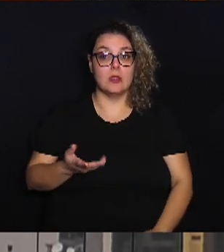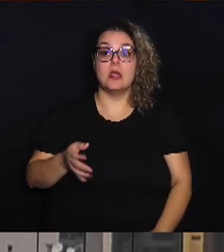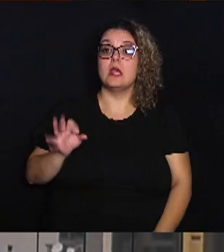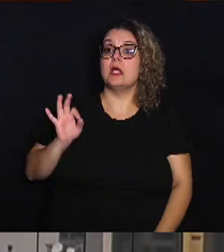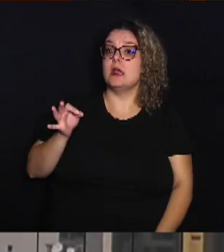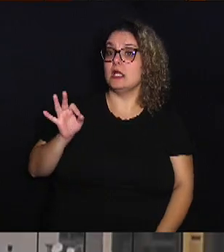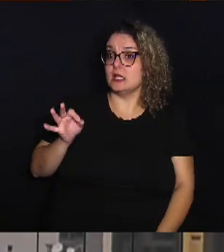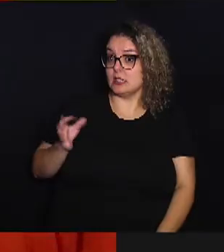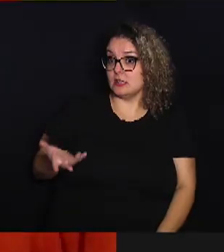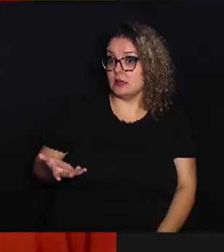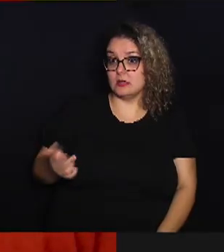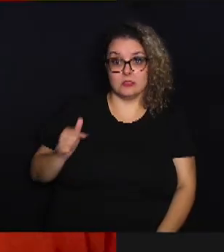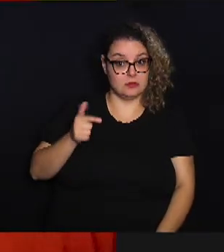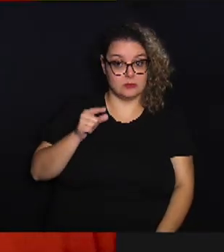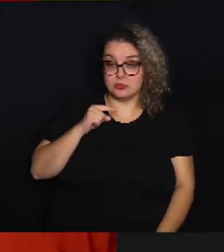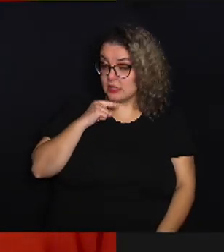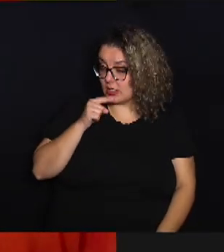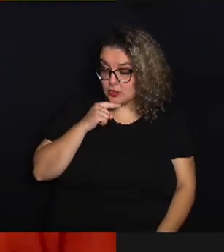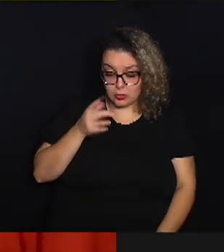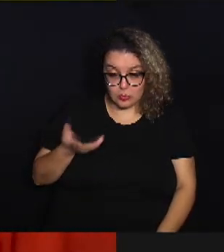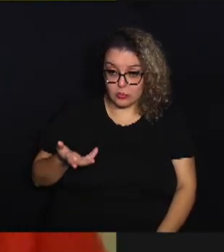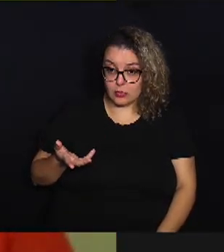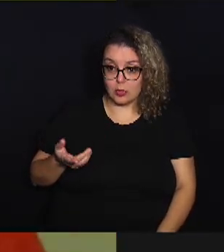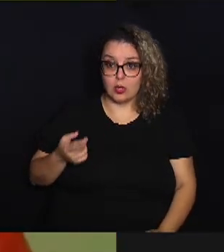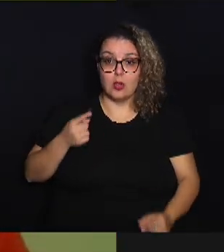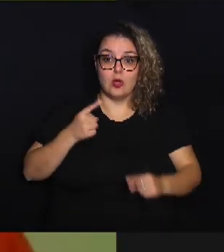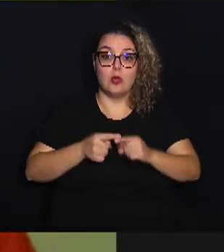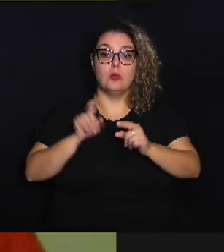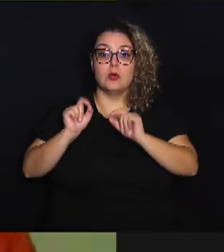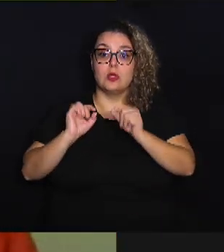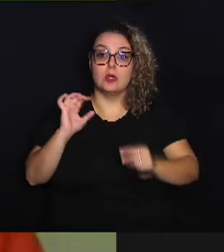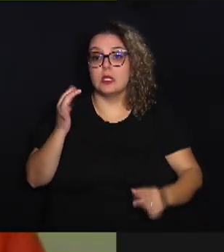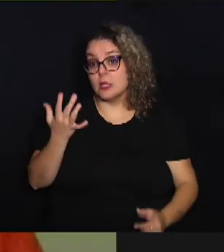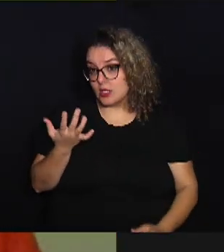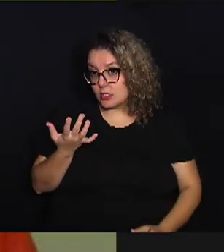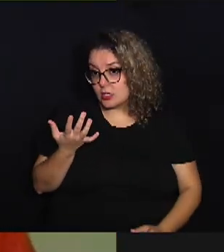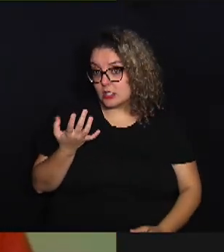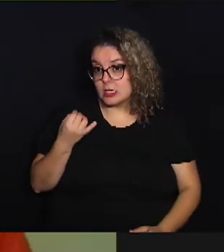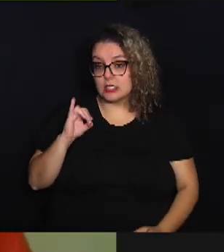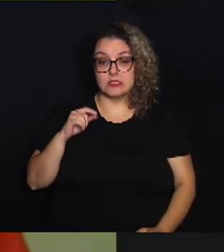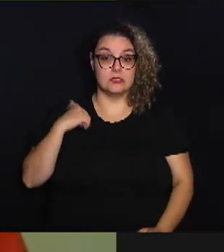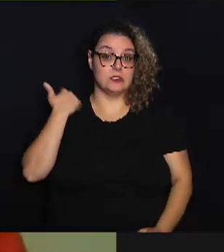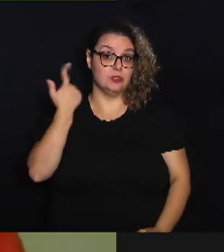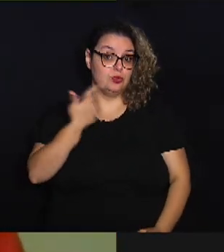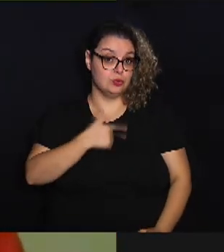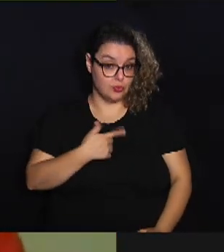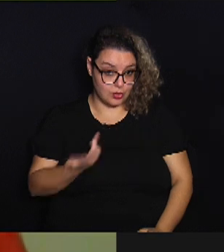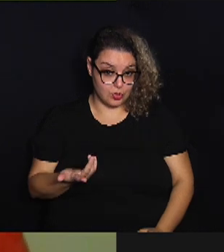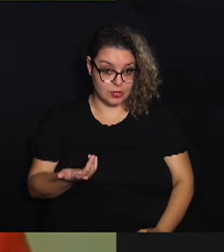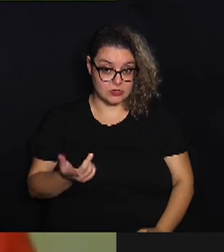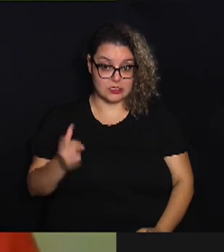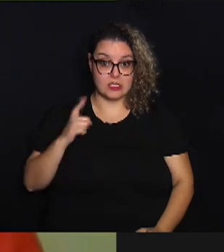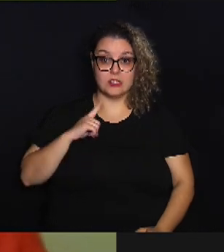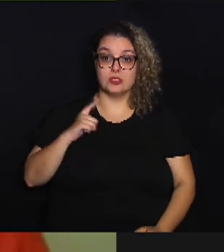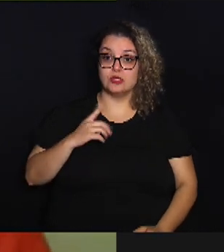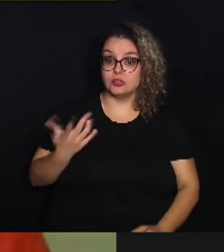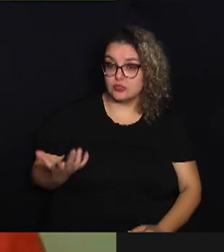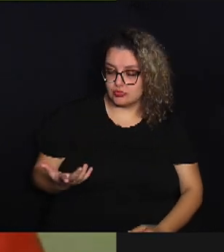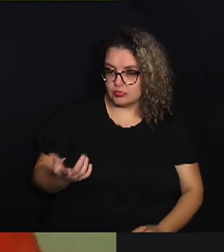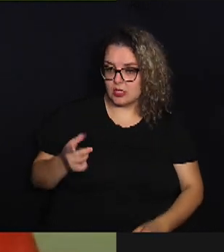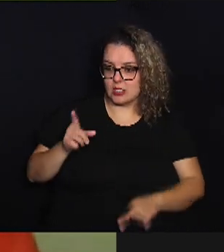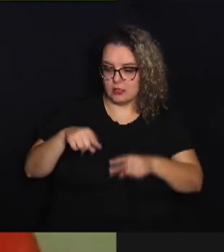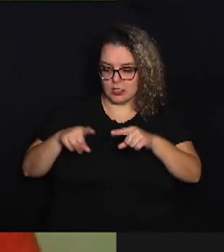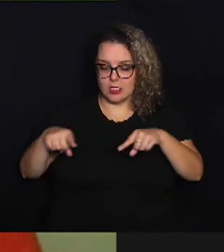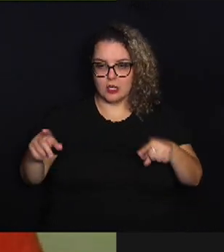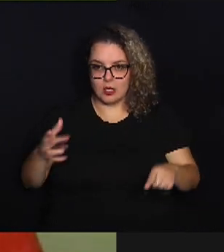Não tenha dúvida, porque o que acontece? Se nós tivermos essa alteração